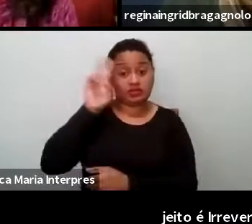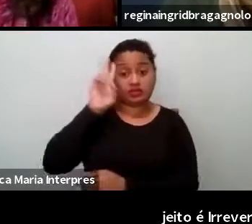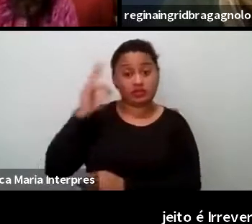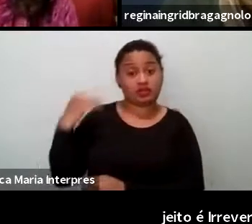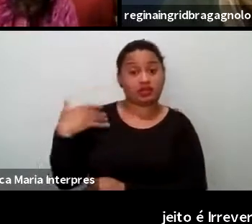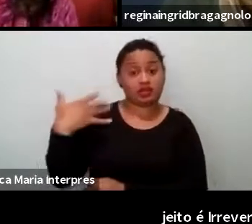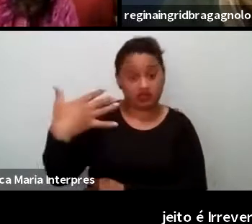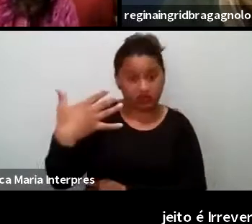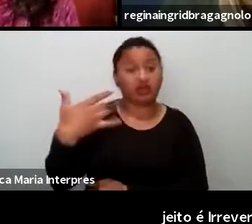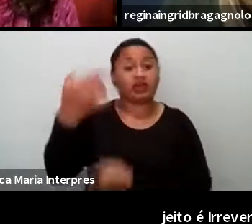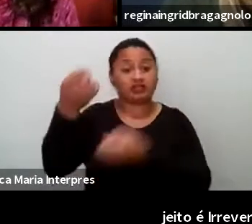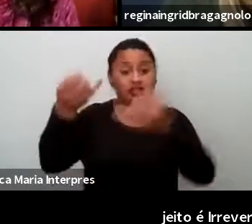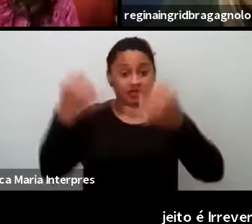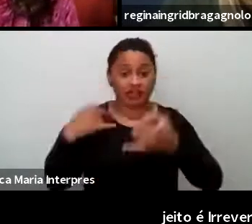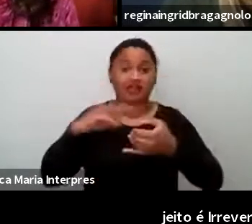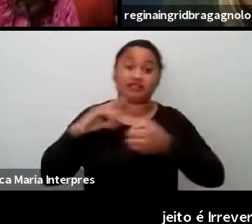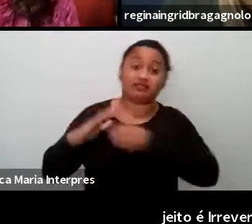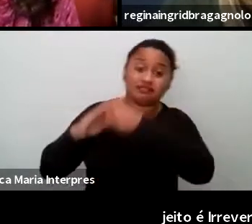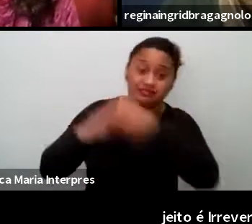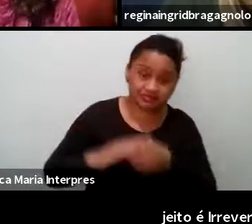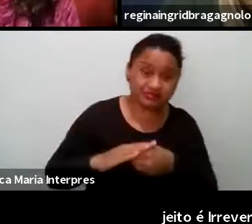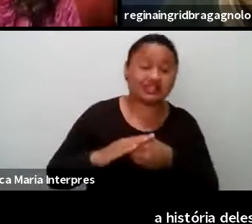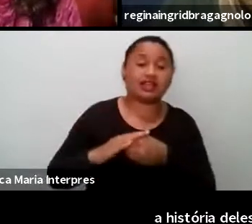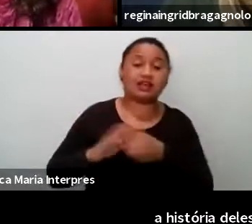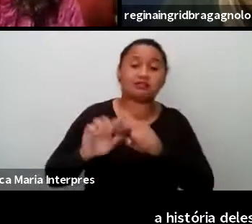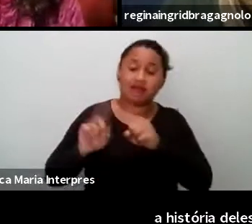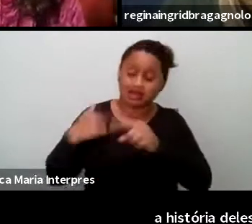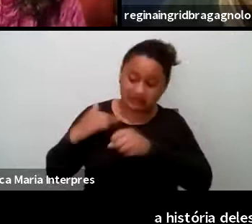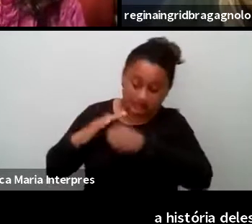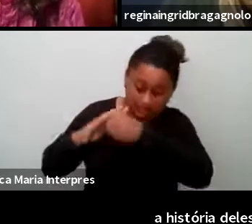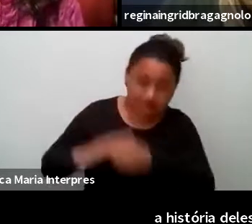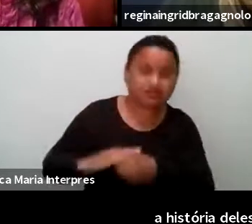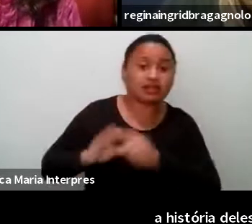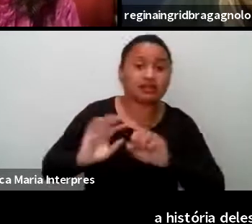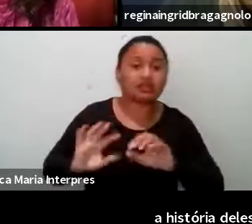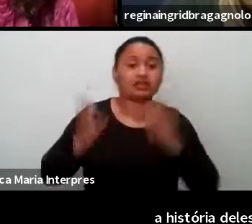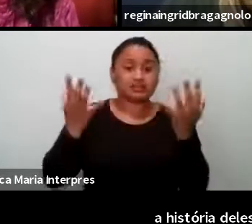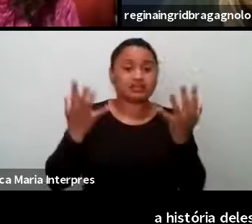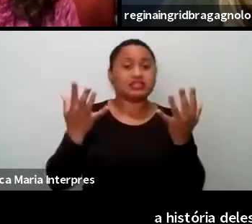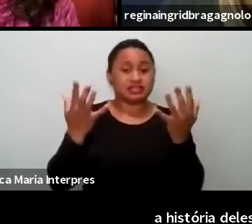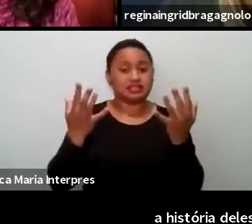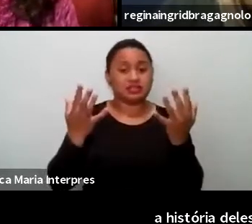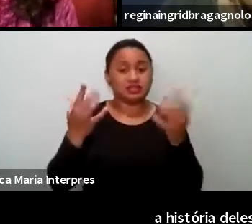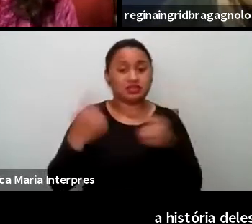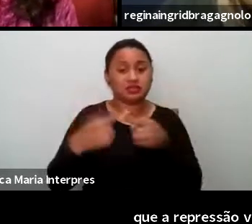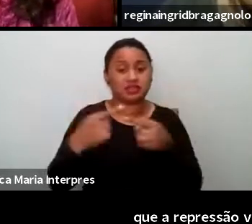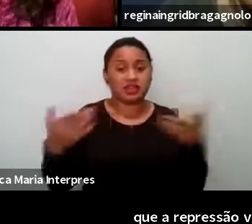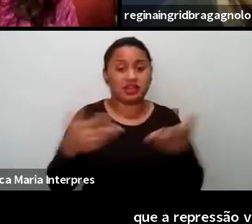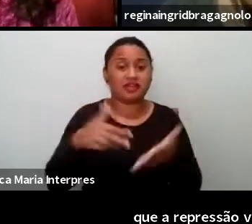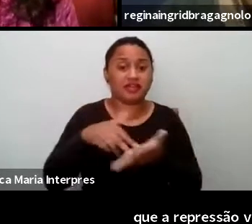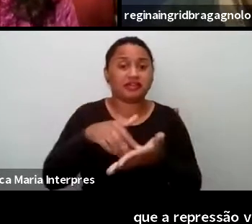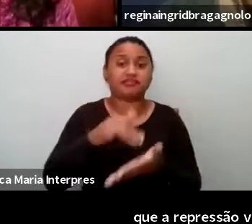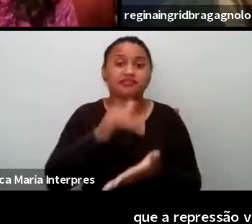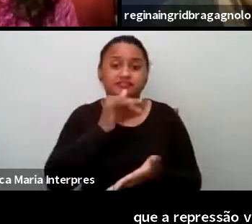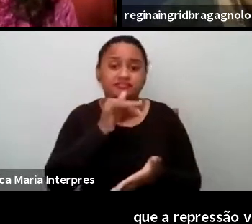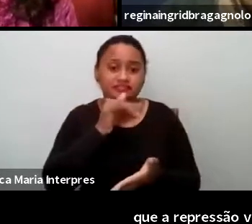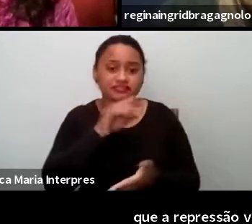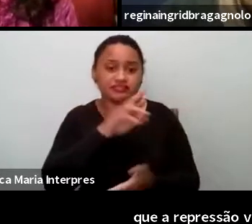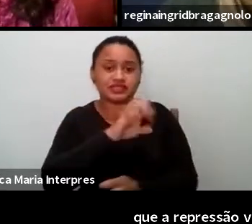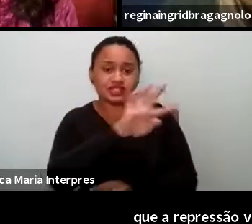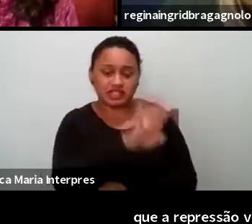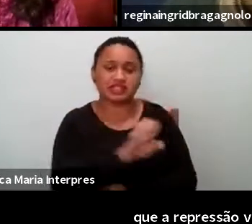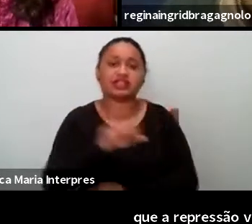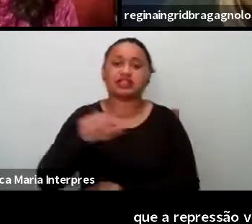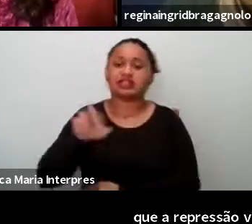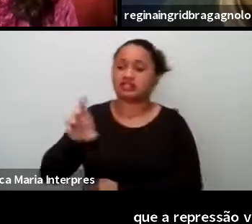repressão vem, mas se essa apropriação aconteceu, e ela aconteceu, porque aqui é um exemplo que a Rita e a Regina vivenciaram com as